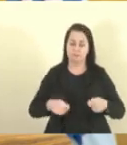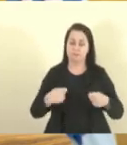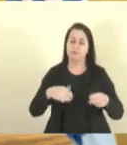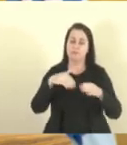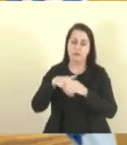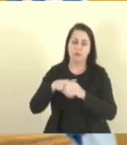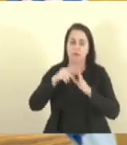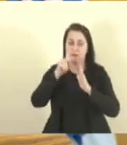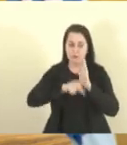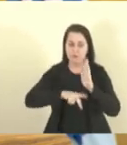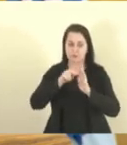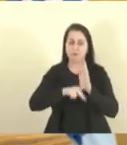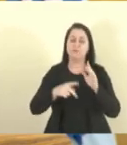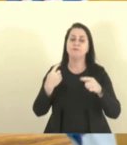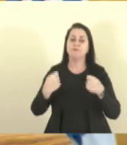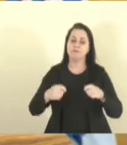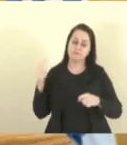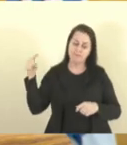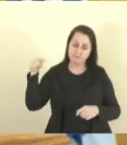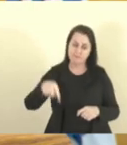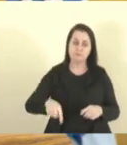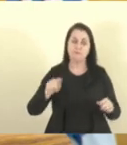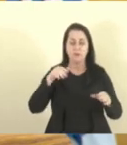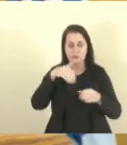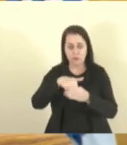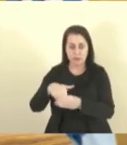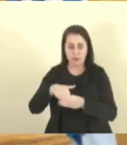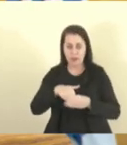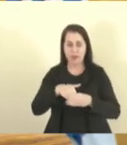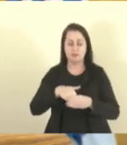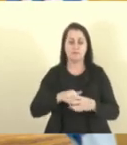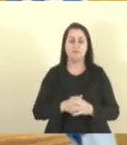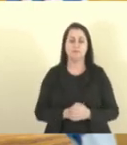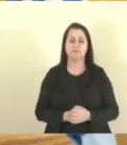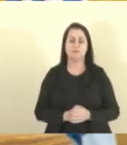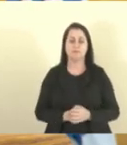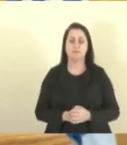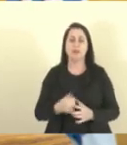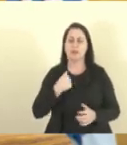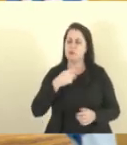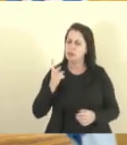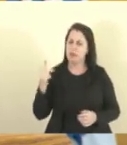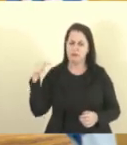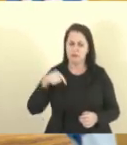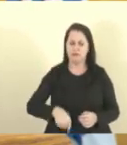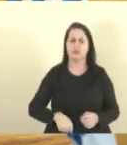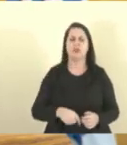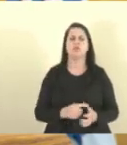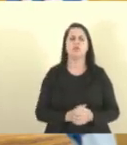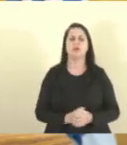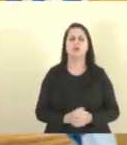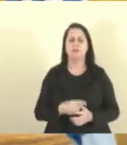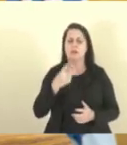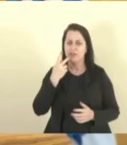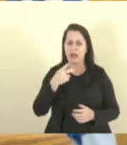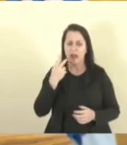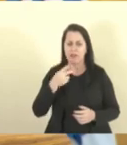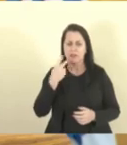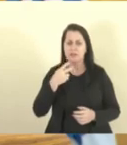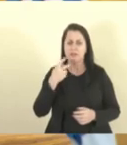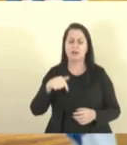projeto tem que vir para cá para votar, eu vou vir aqui toda vez aqui na tribuna,